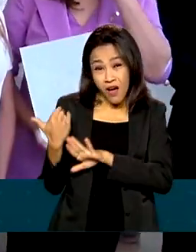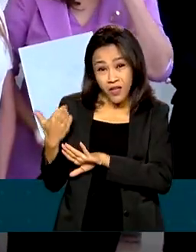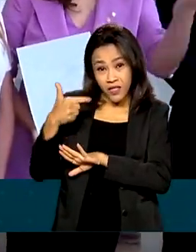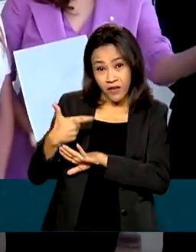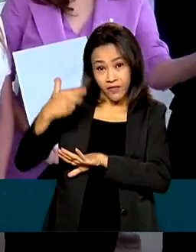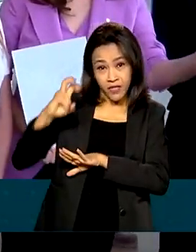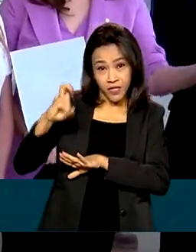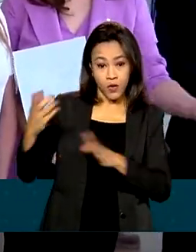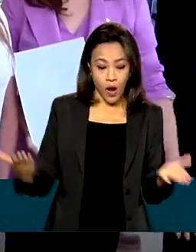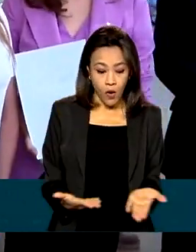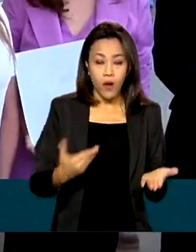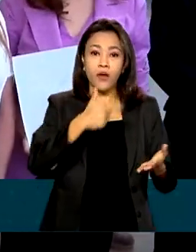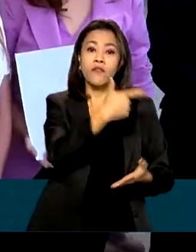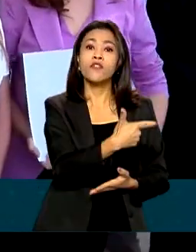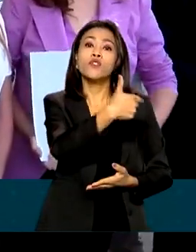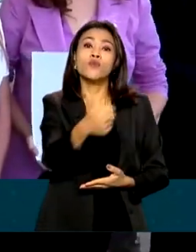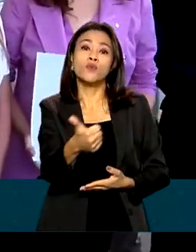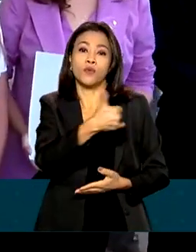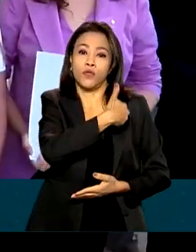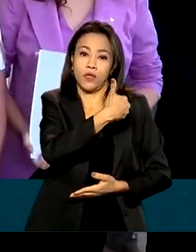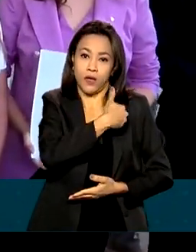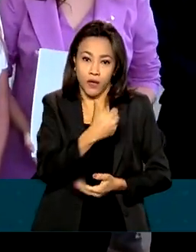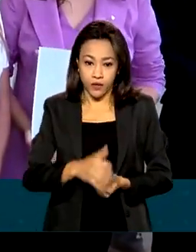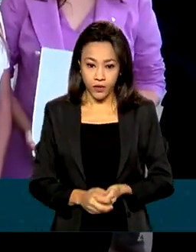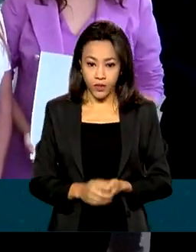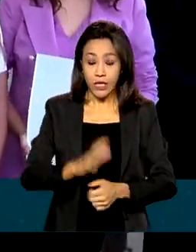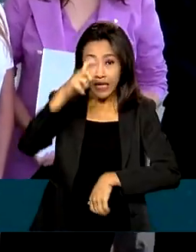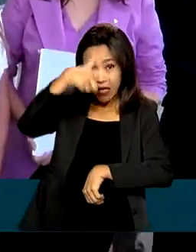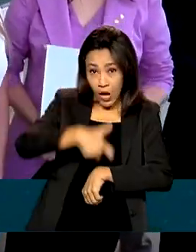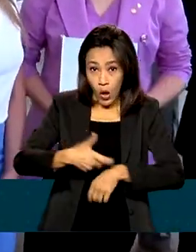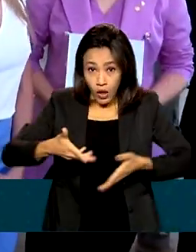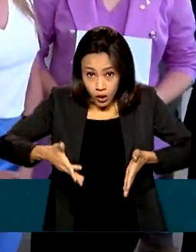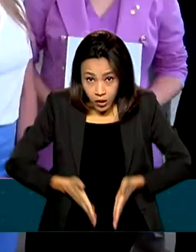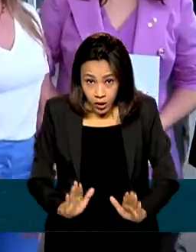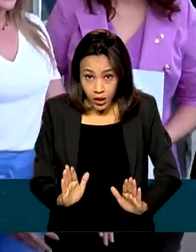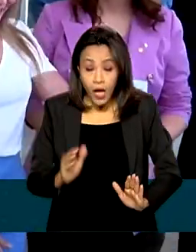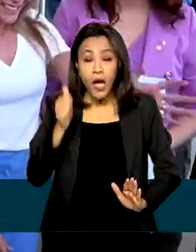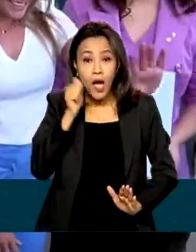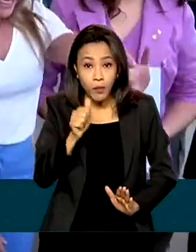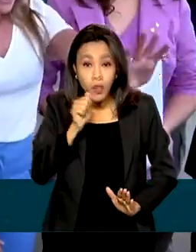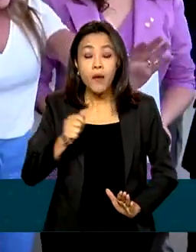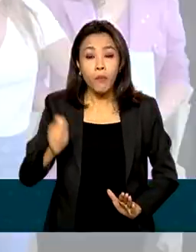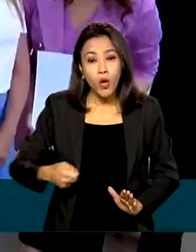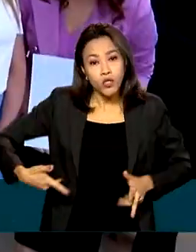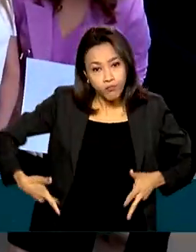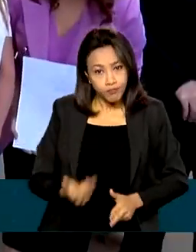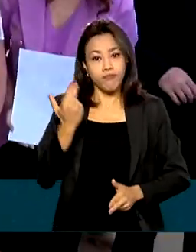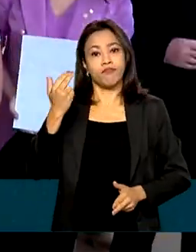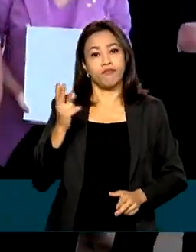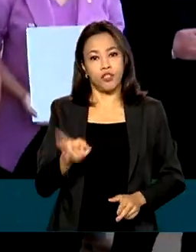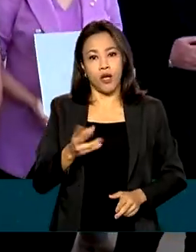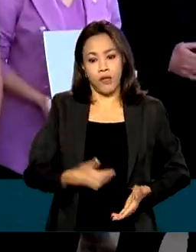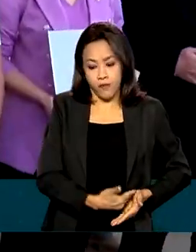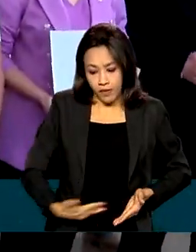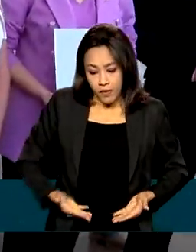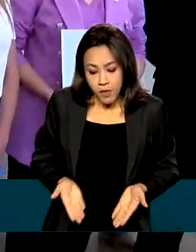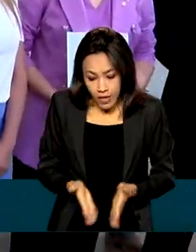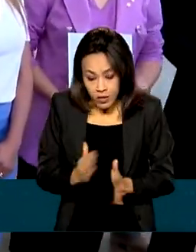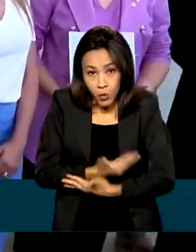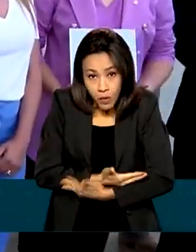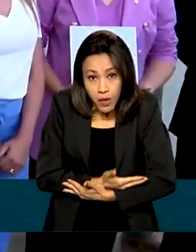de idade. E uma outra também, no momento do parto, a mulher pode fazer a sua laqueadura. Para gosto lilás,